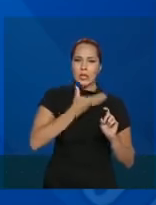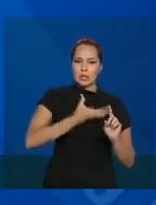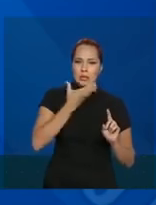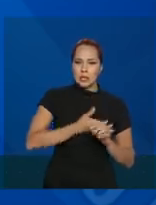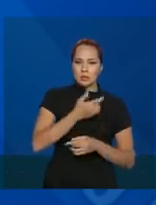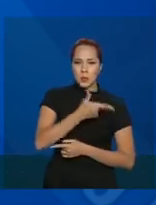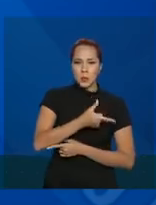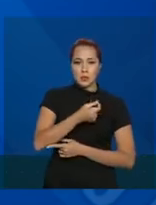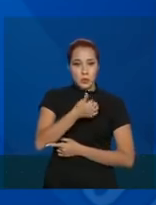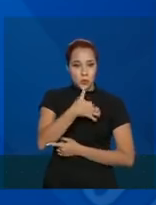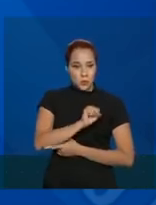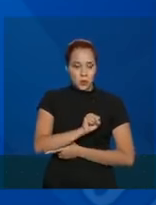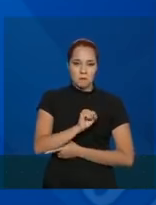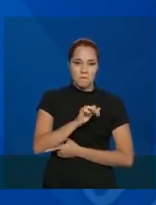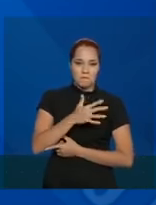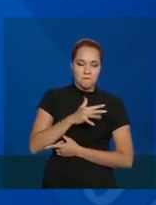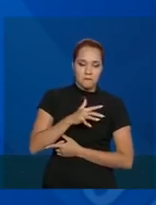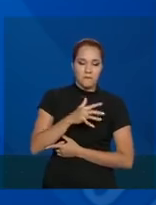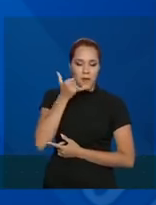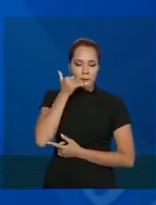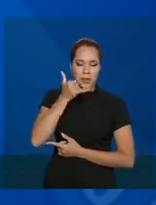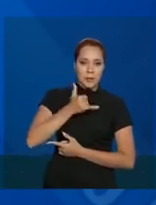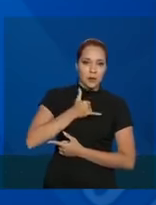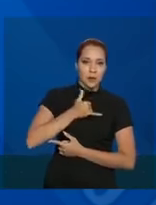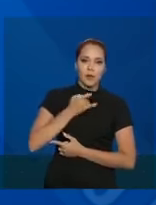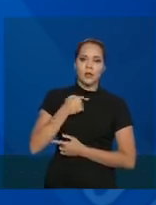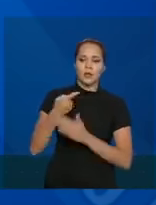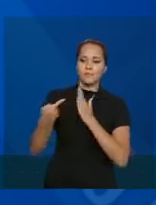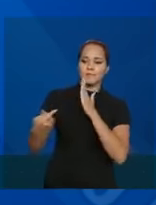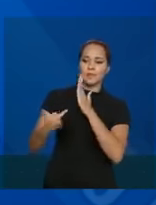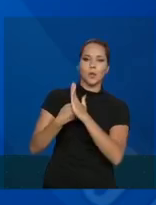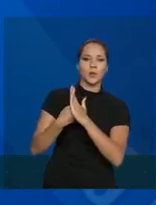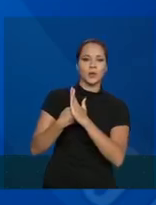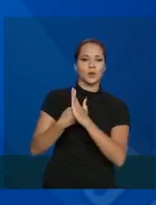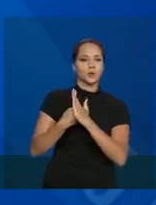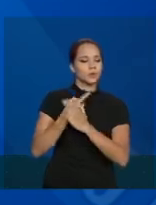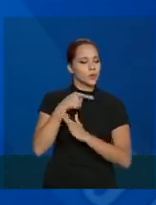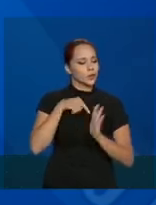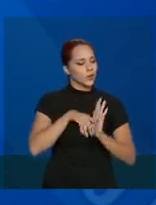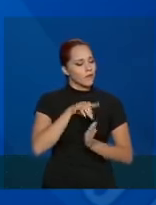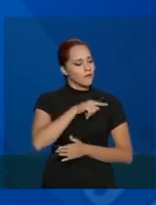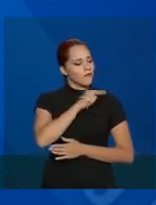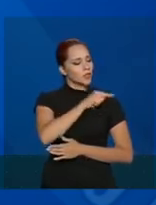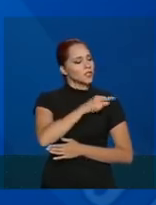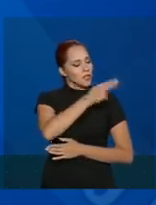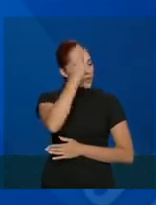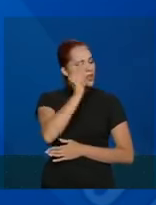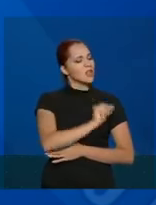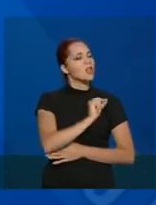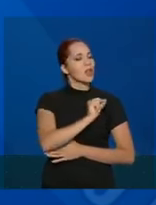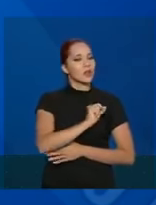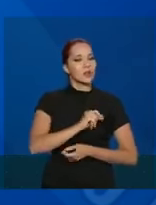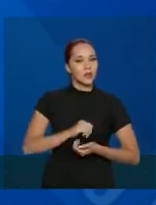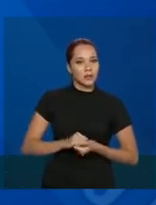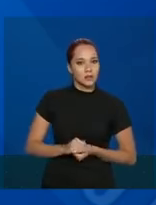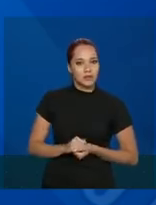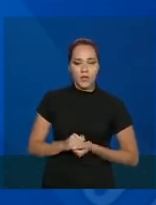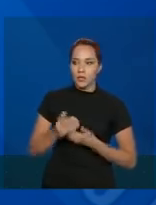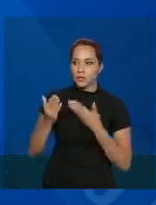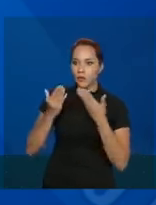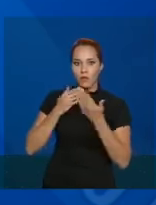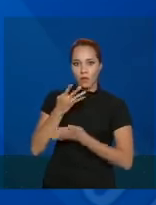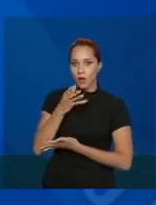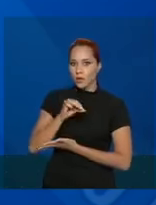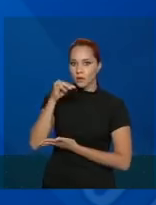2018 e a primeira pergunta que ele me fez é o Anderson, quem é você? Nós estamos conversando 40